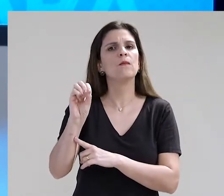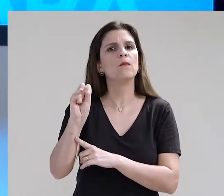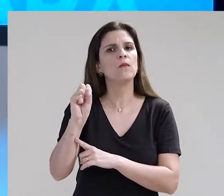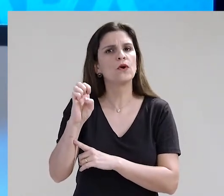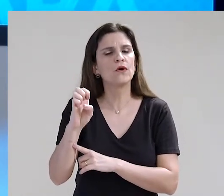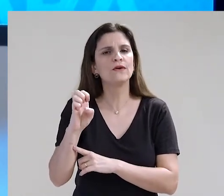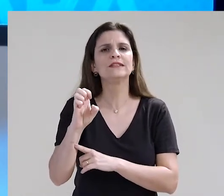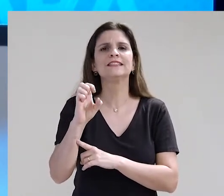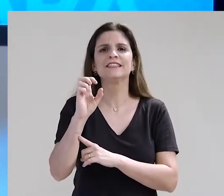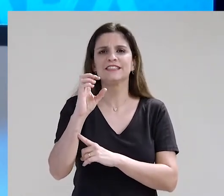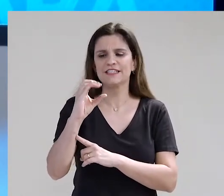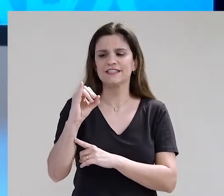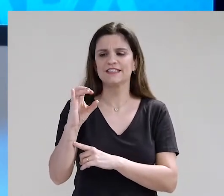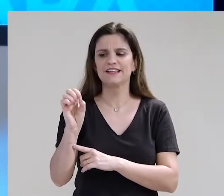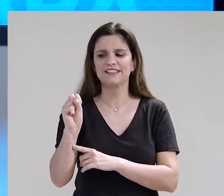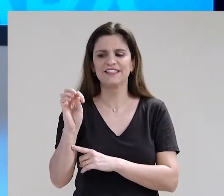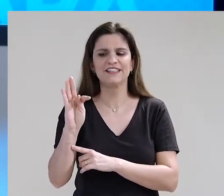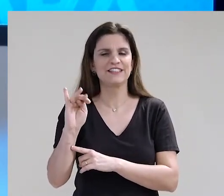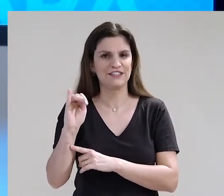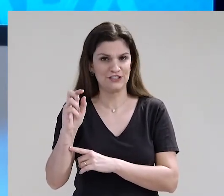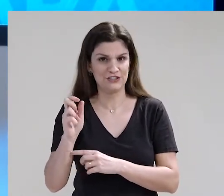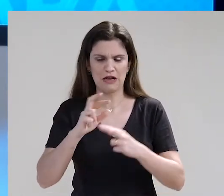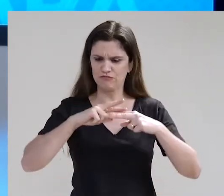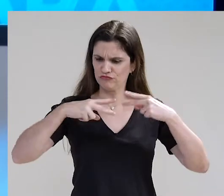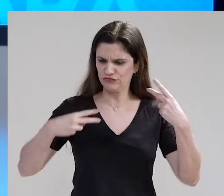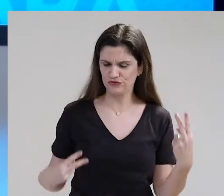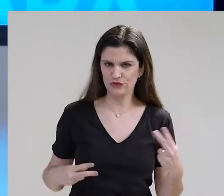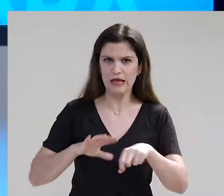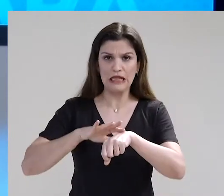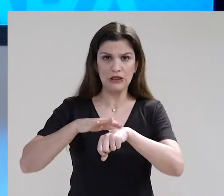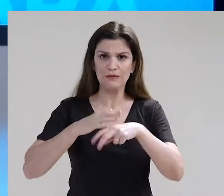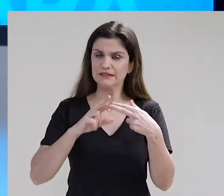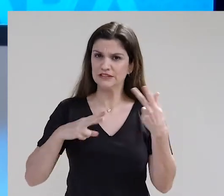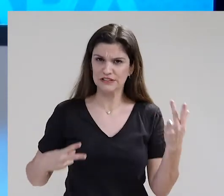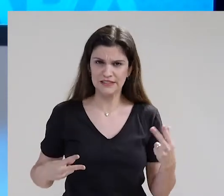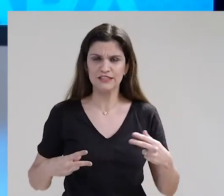doença genética rara e de difícil diagnóstico.